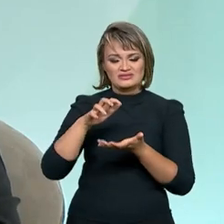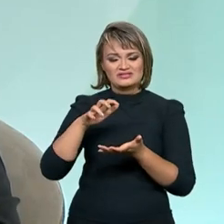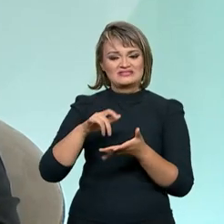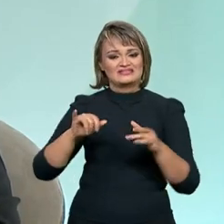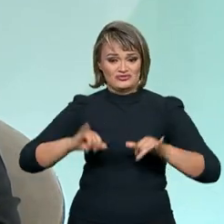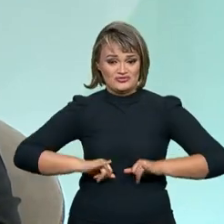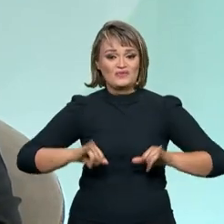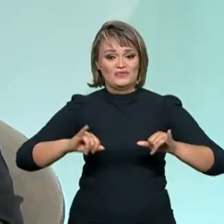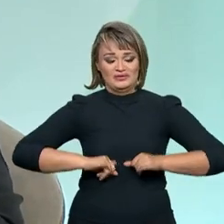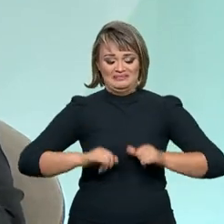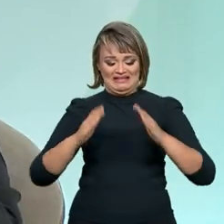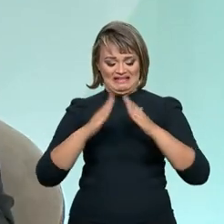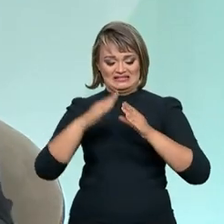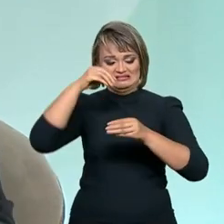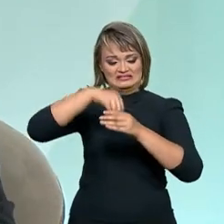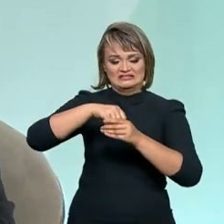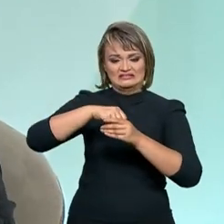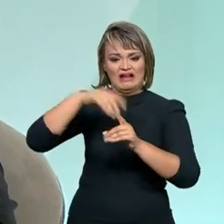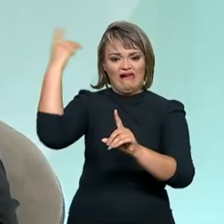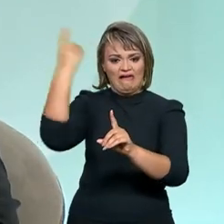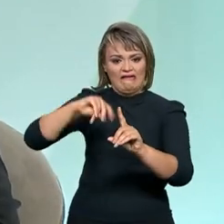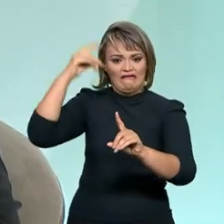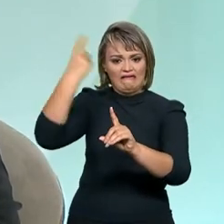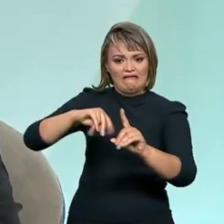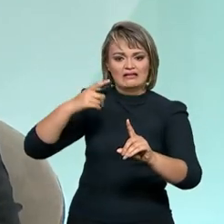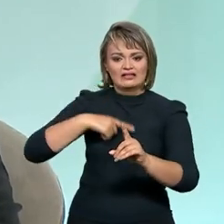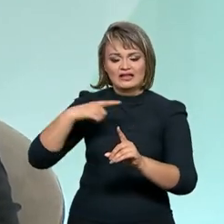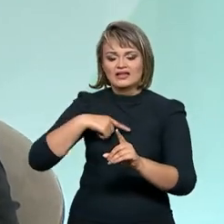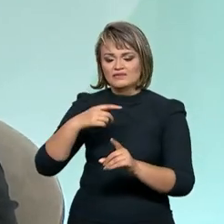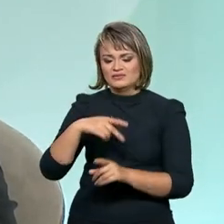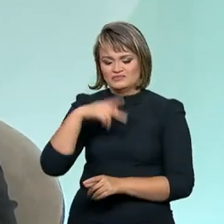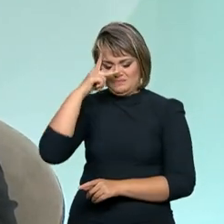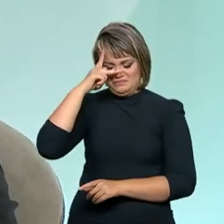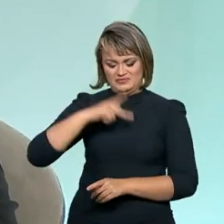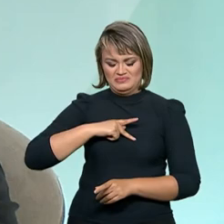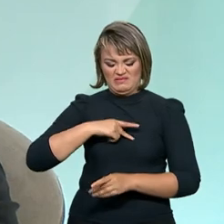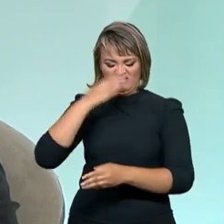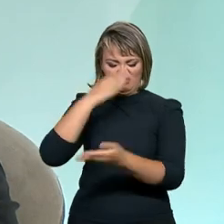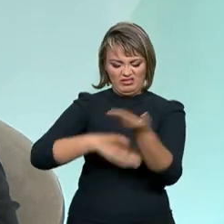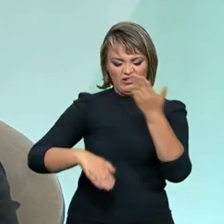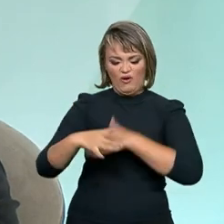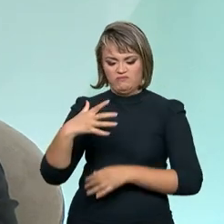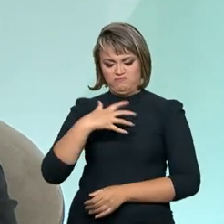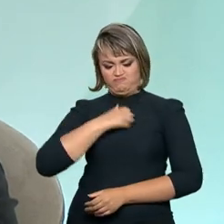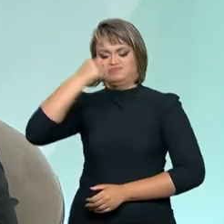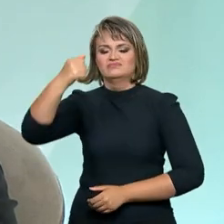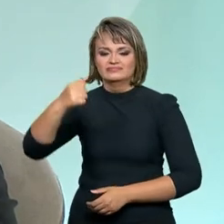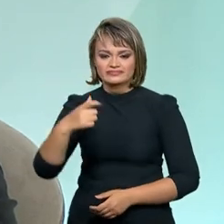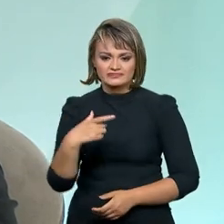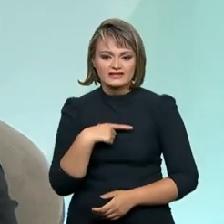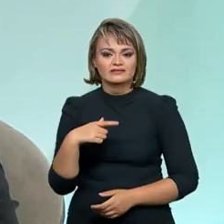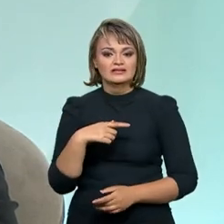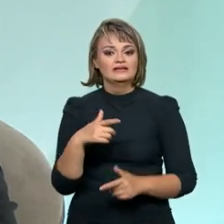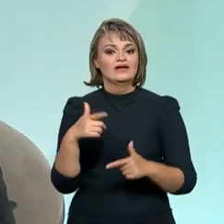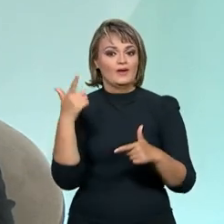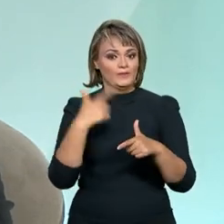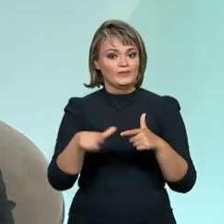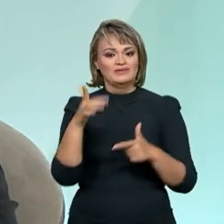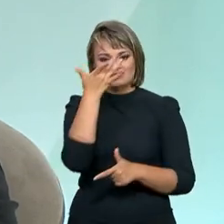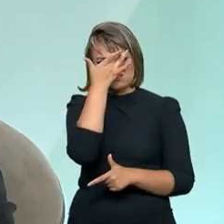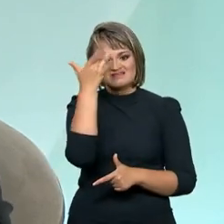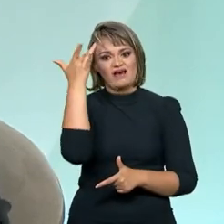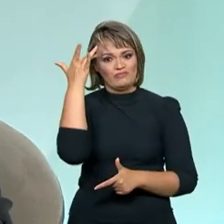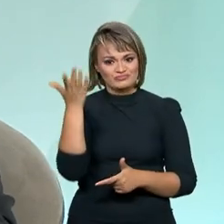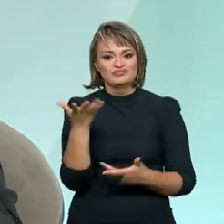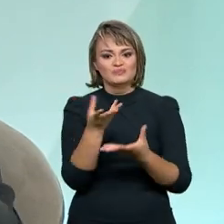idosos em isolamento e um aumento também da automutilação e do suicídio, que é um problema grave de saúde pública e